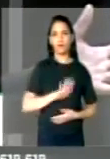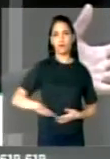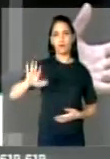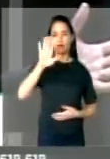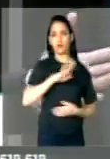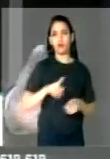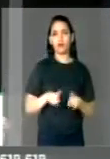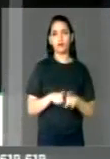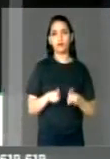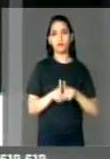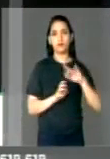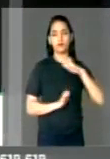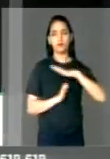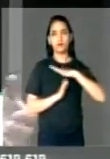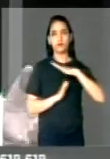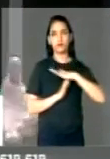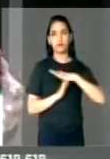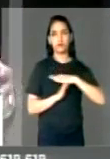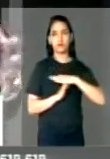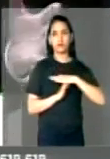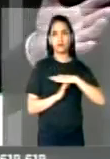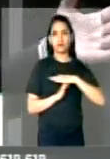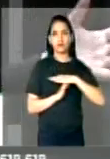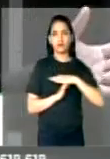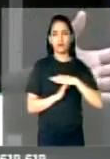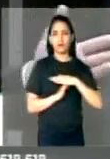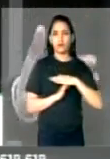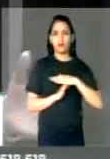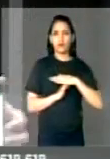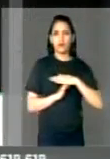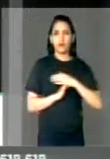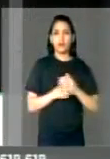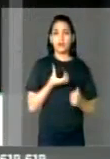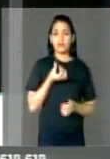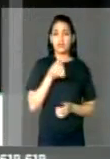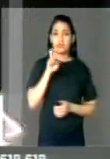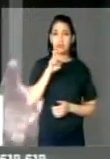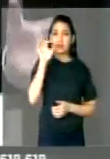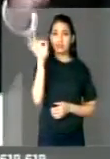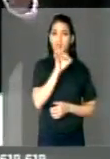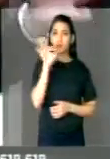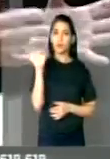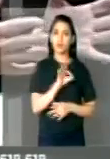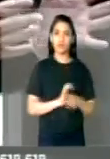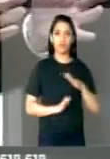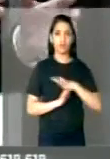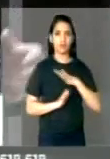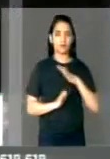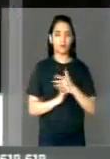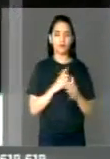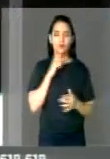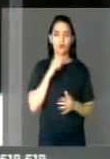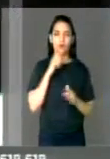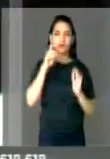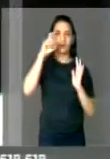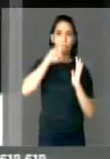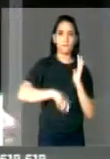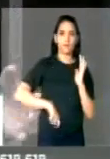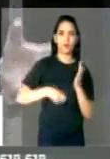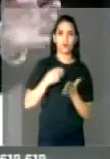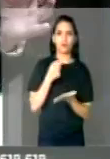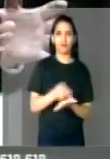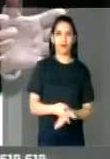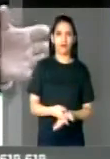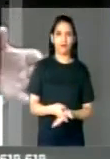nossas empresas, que estão aí com, são mais de 65% das empresas que não conseguem pagar os impostos federais,